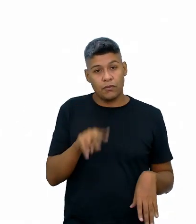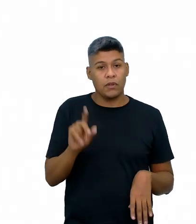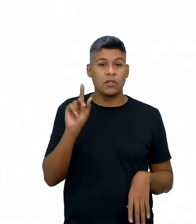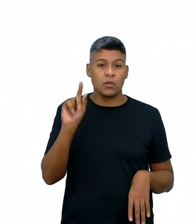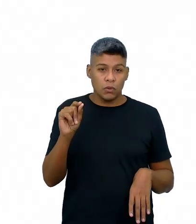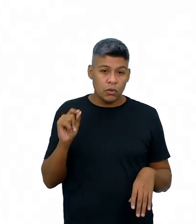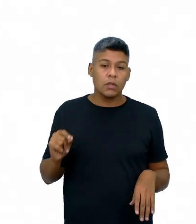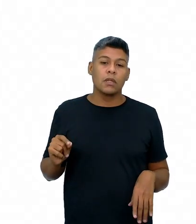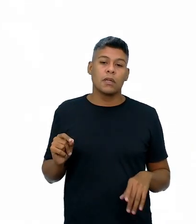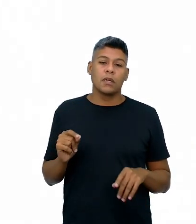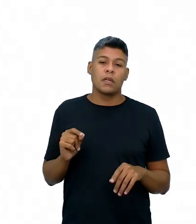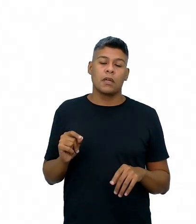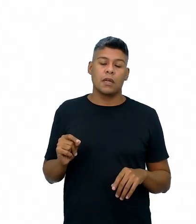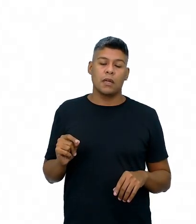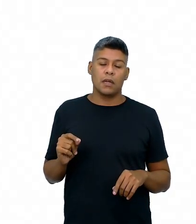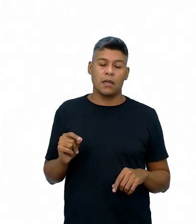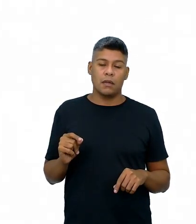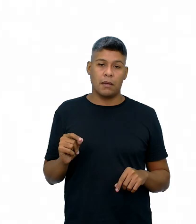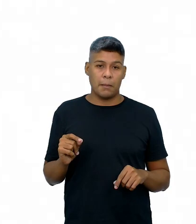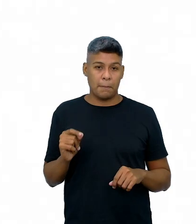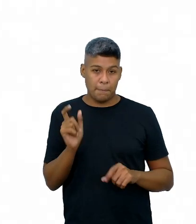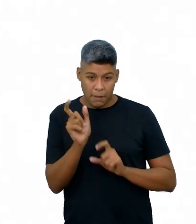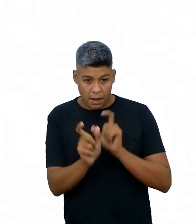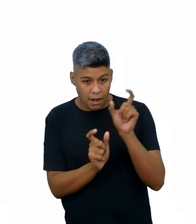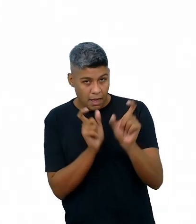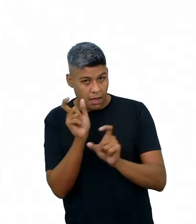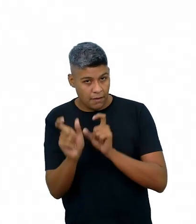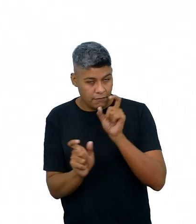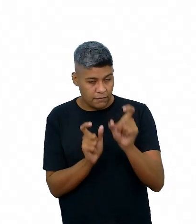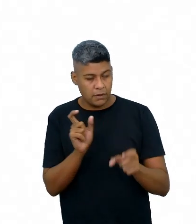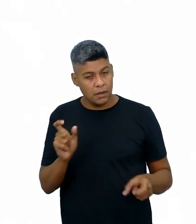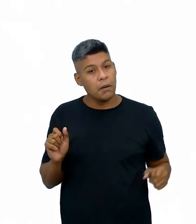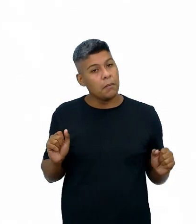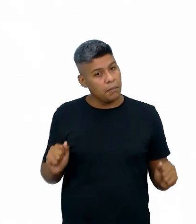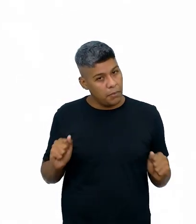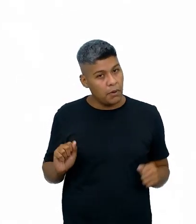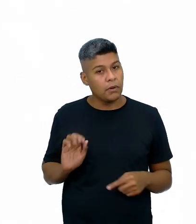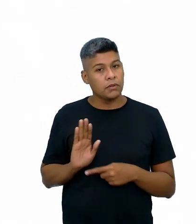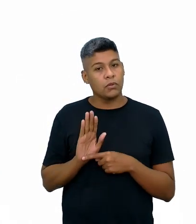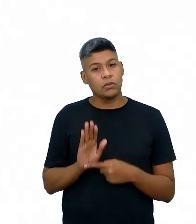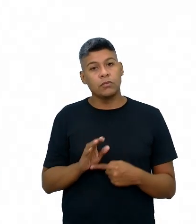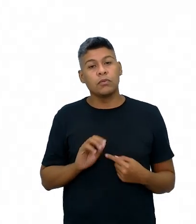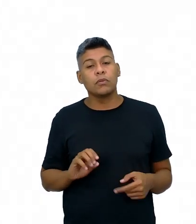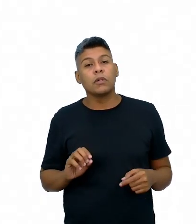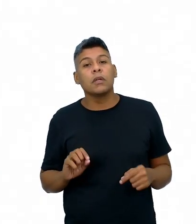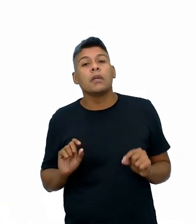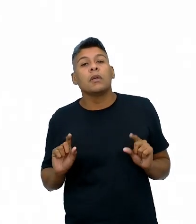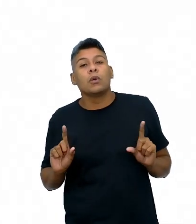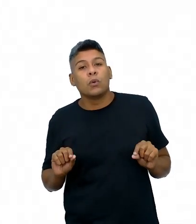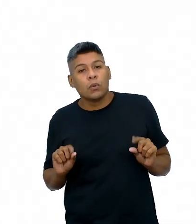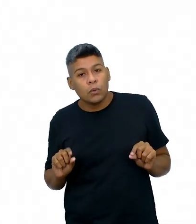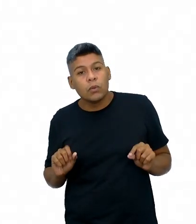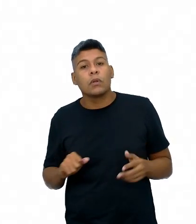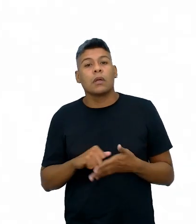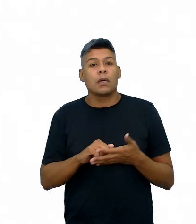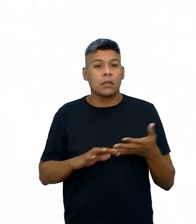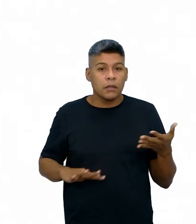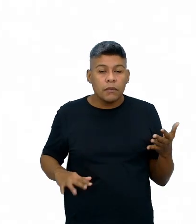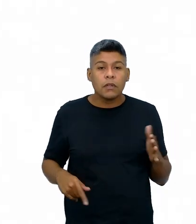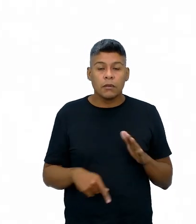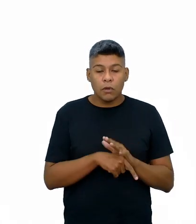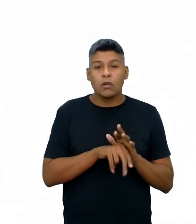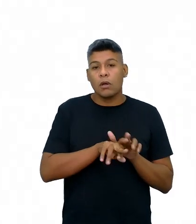esse jogo vocabular, por meio dessa nuvem de palavras, ele pode contribuir não somente como exercício da